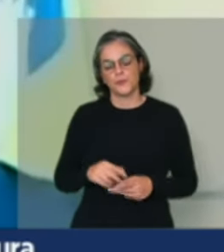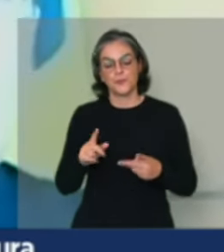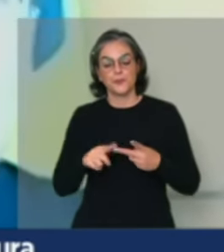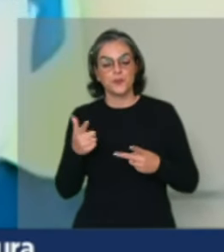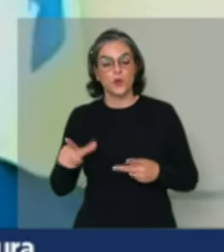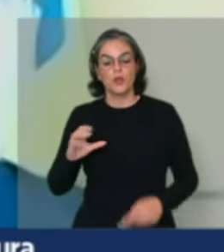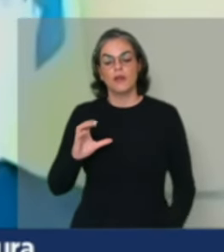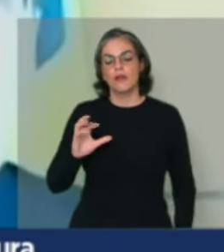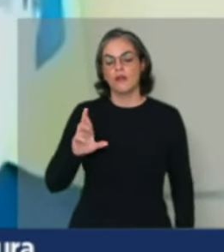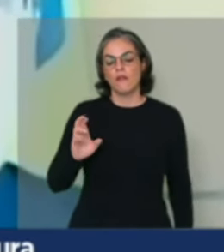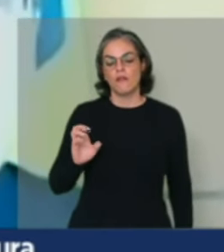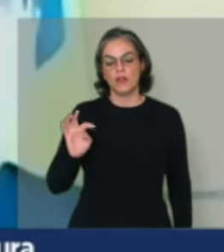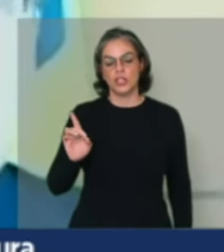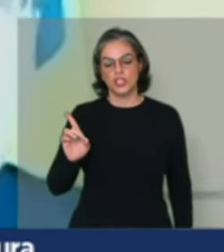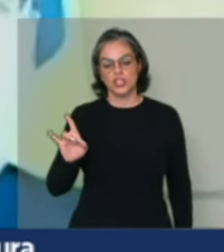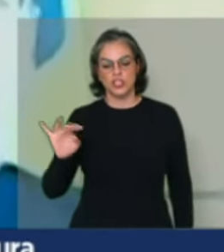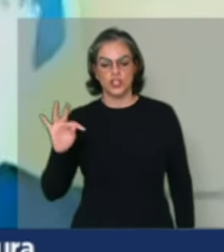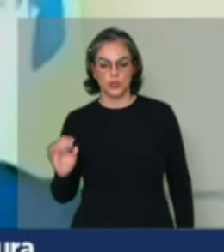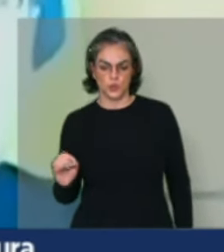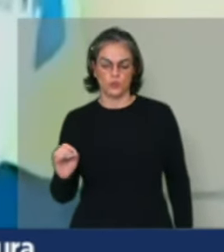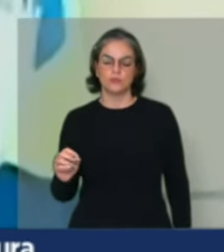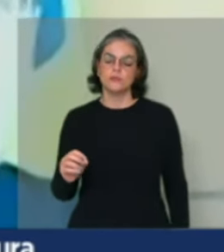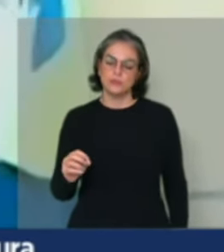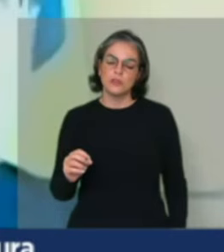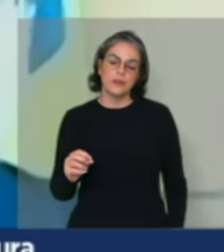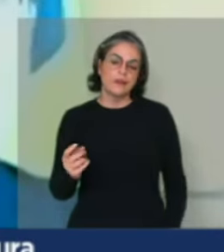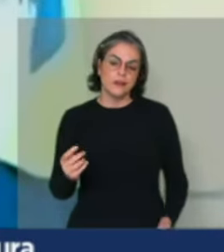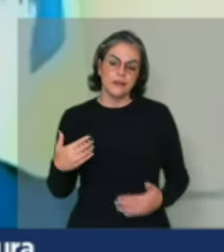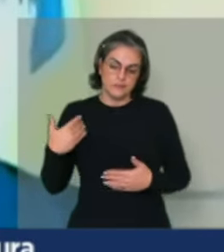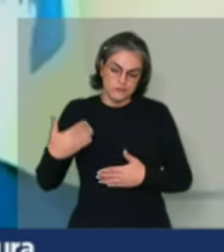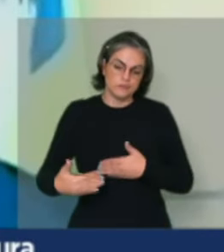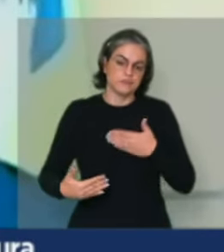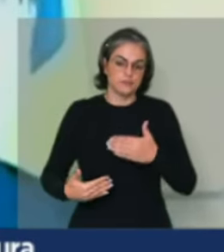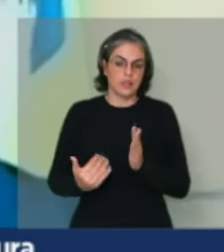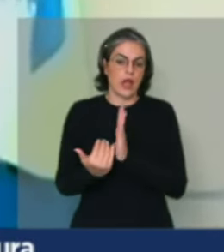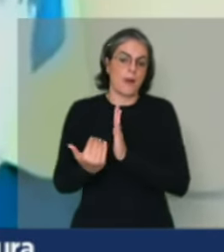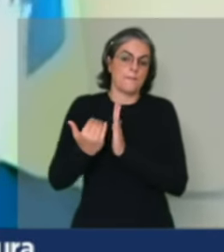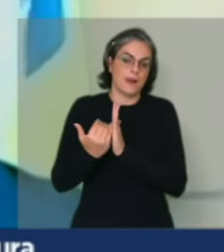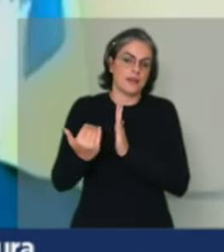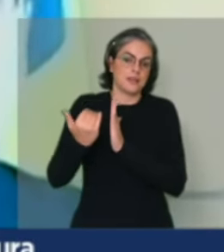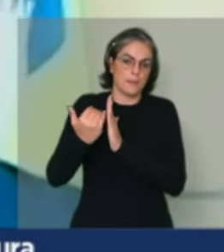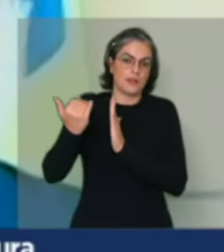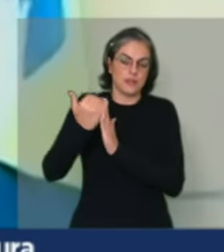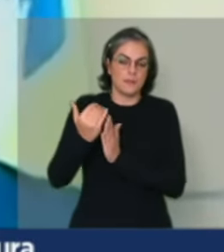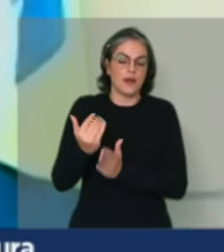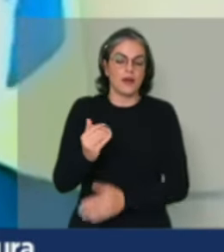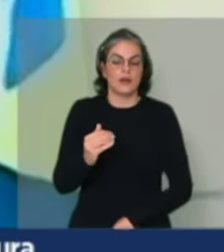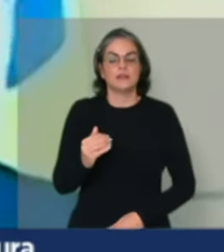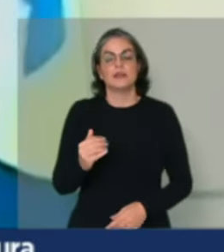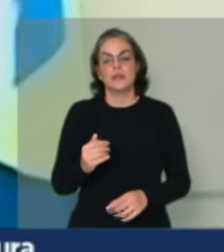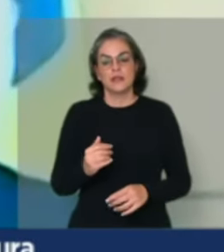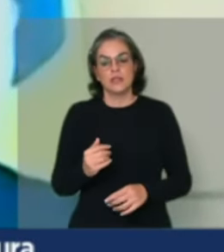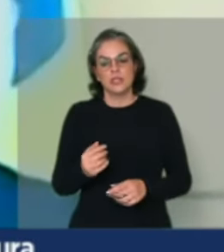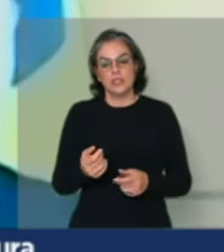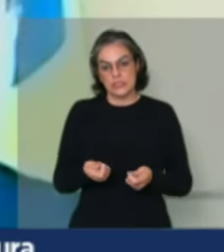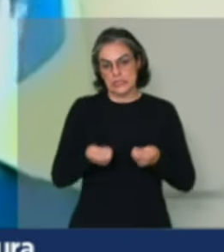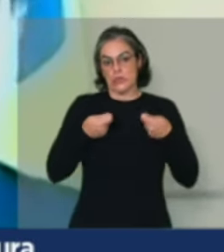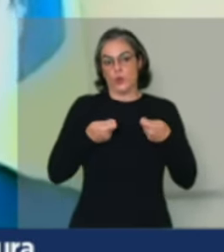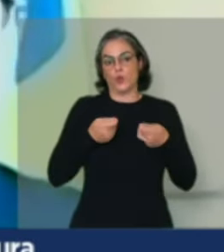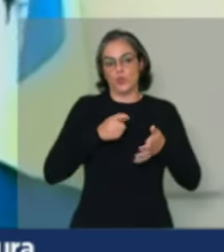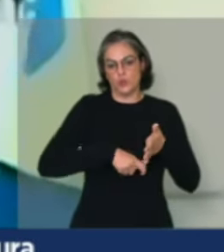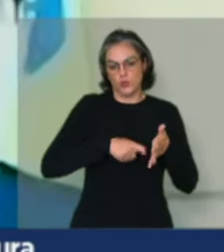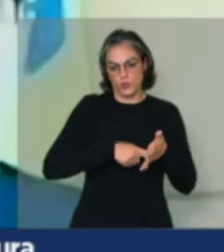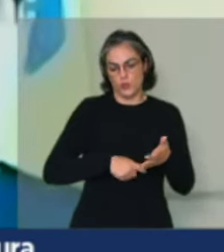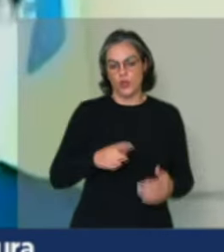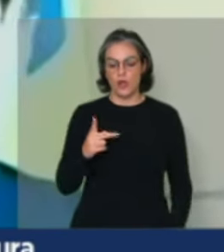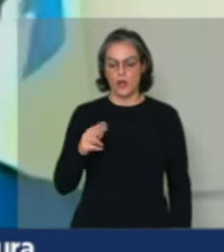feito a cada plano safra aumentando os recursos para o pequeno e segurando as taxas de juros. O Pronaf